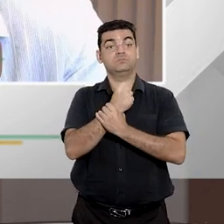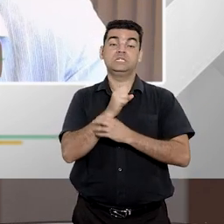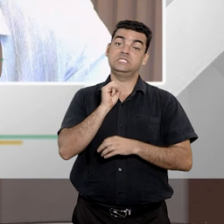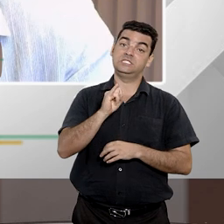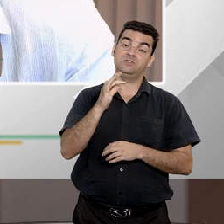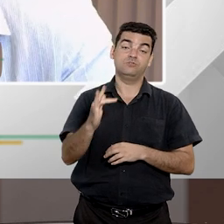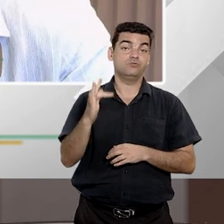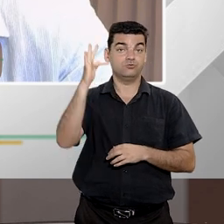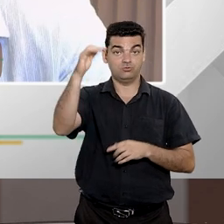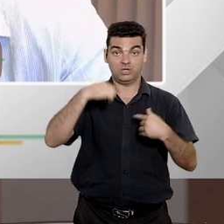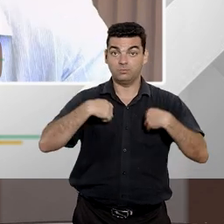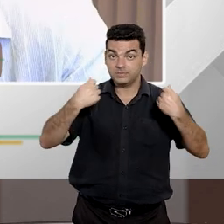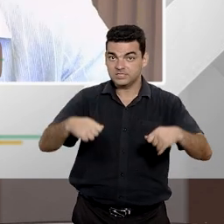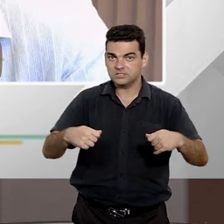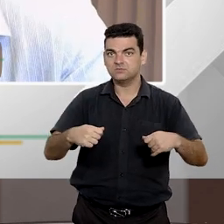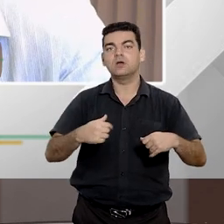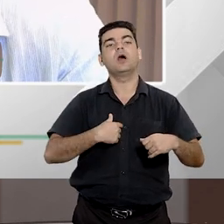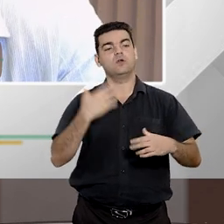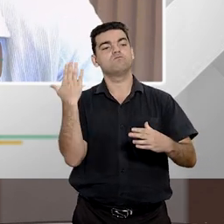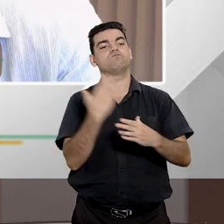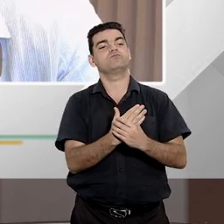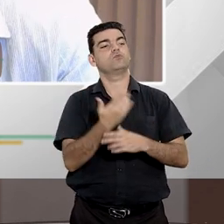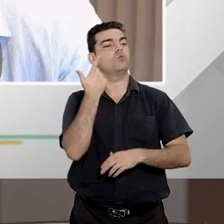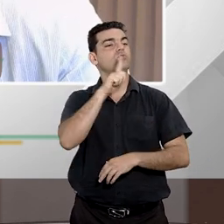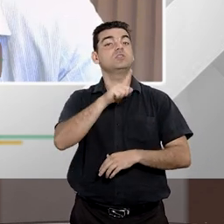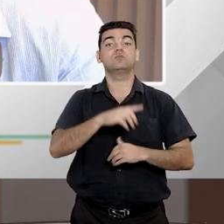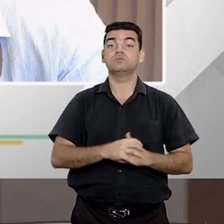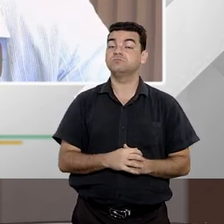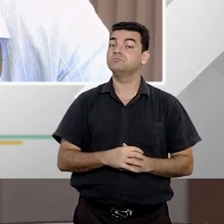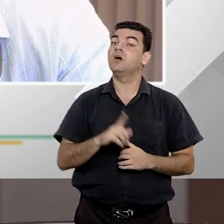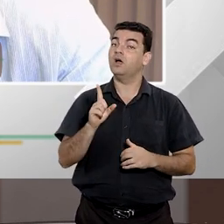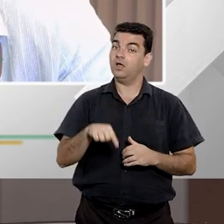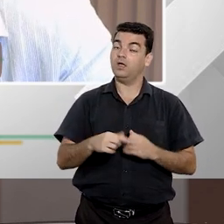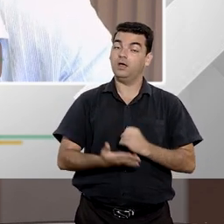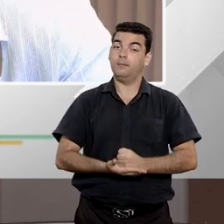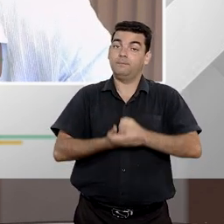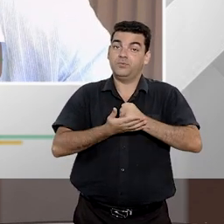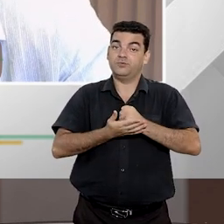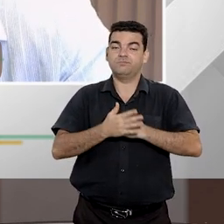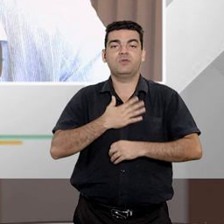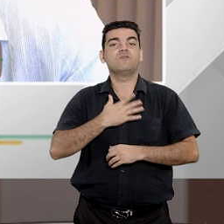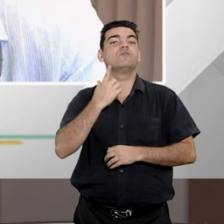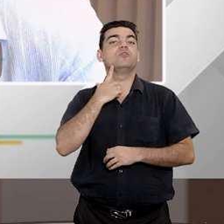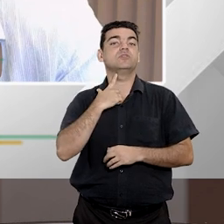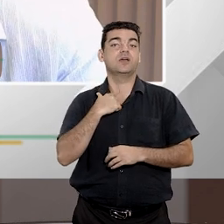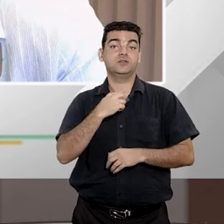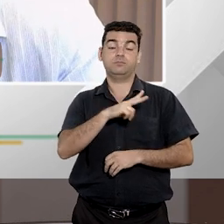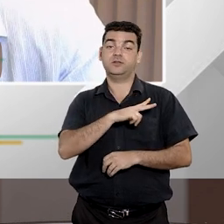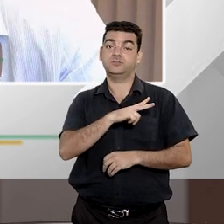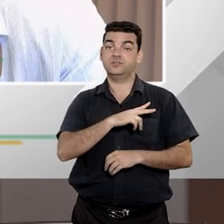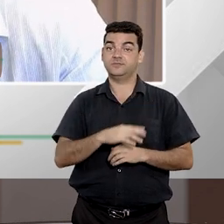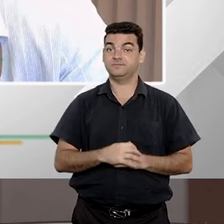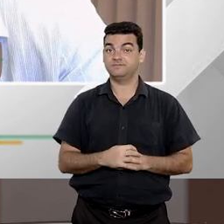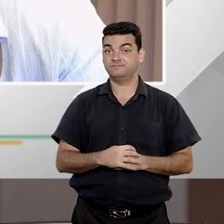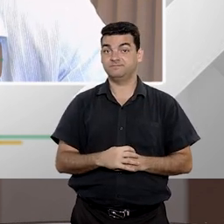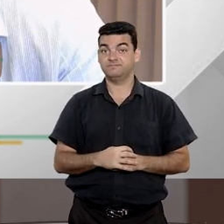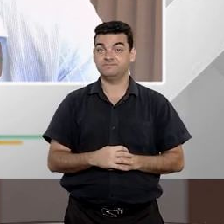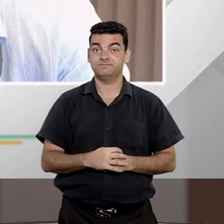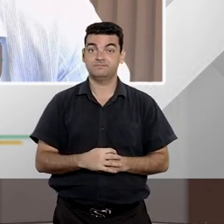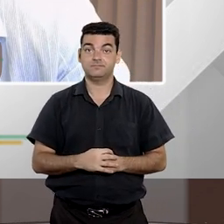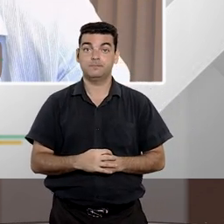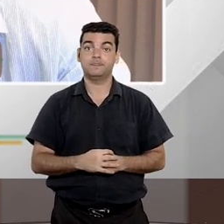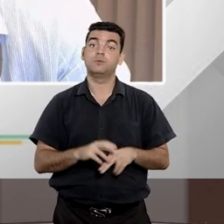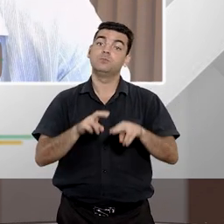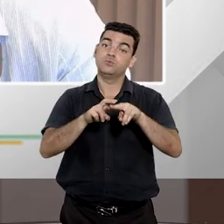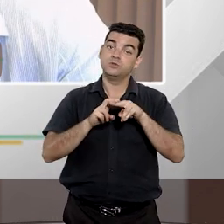precisar ser atendido, isso também faz parte da cobertura da minha vontade individual. Então, nós estamos falando aqui